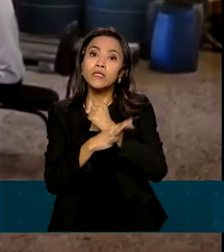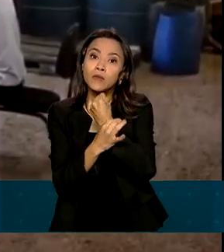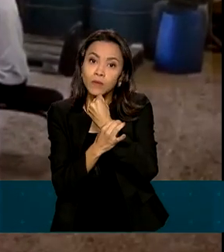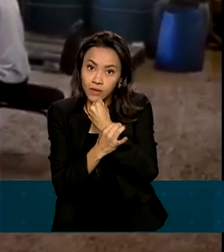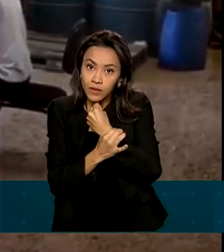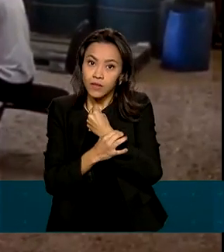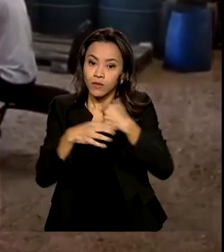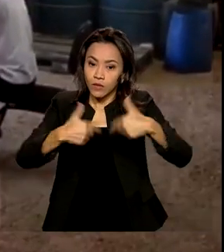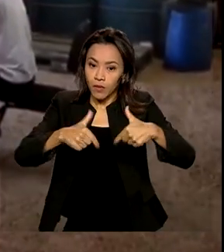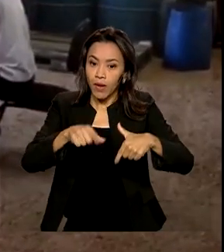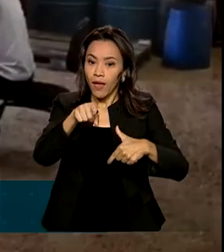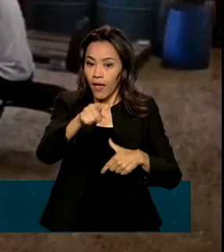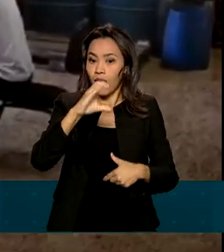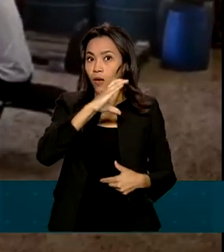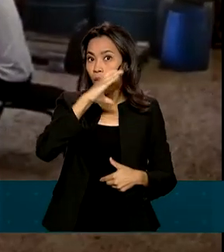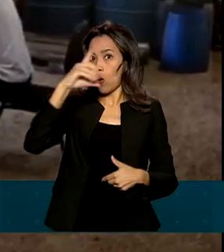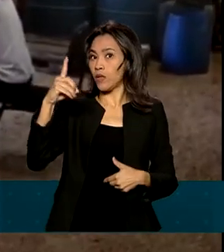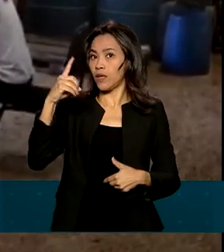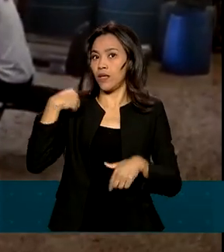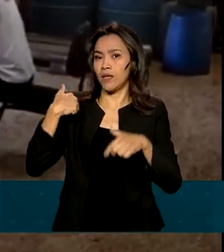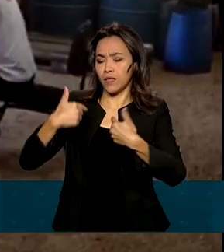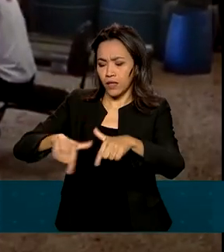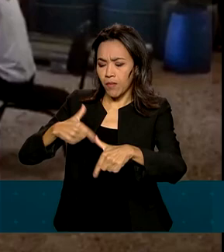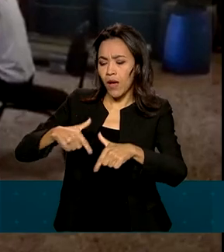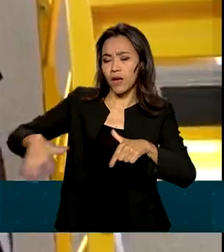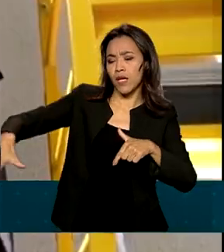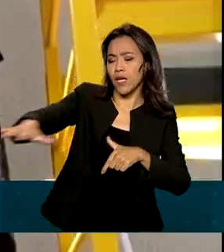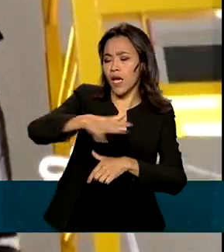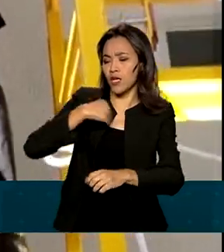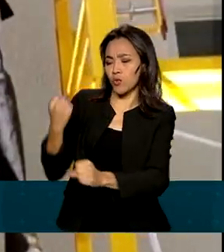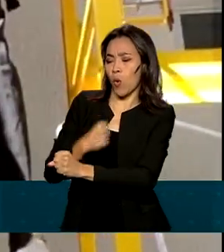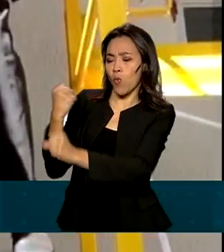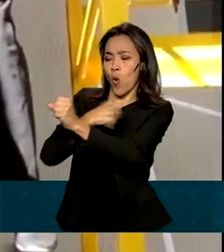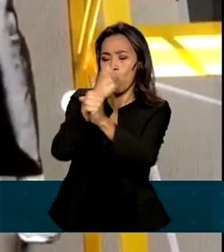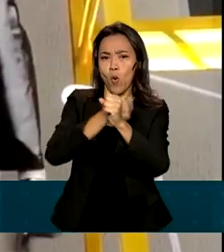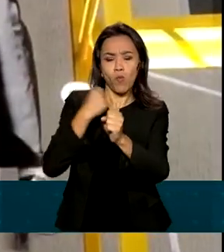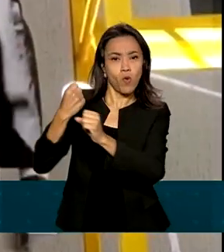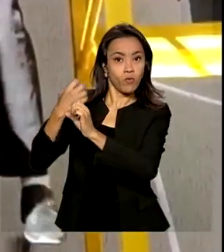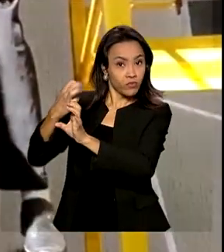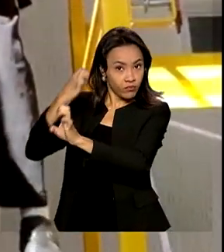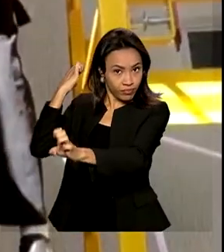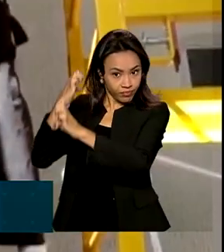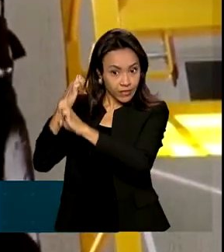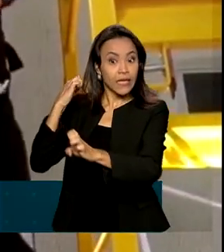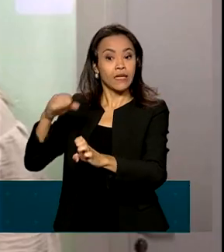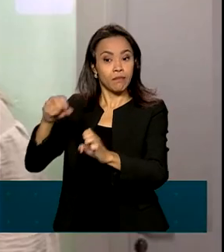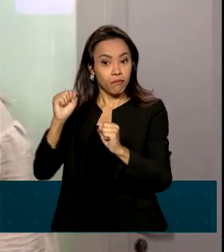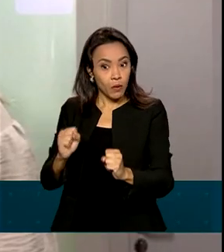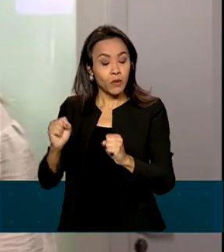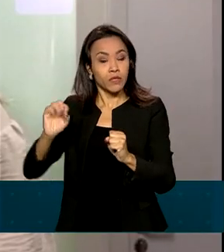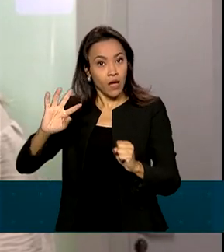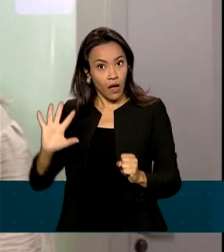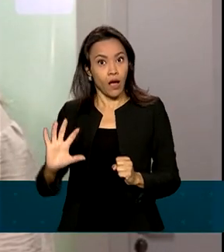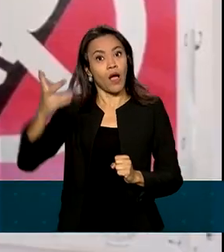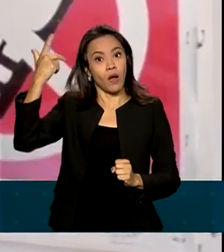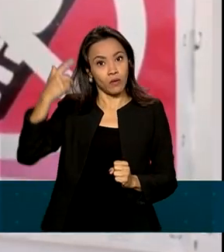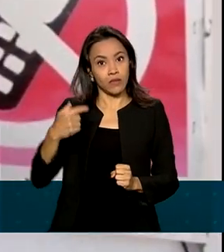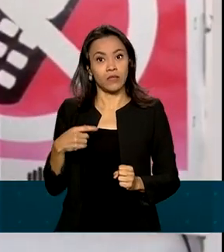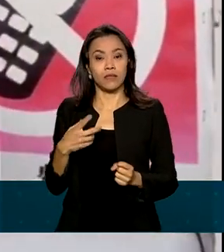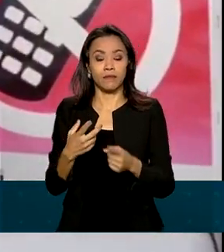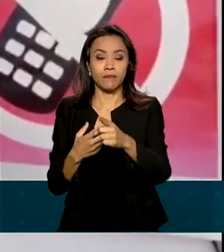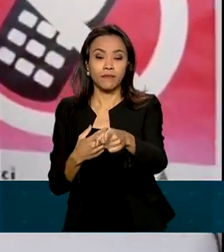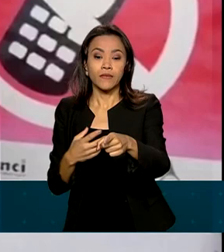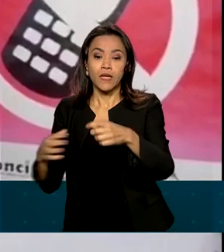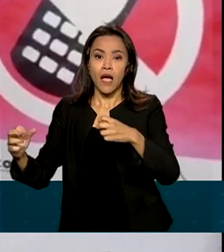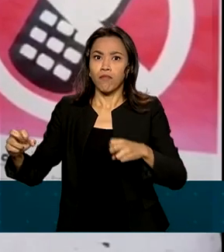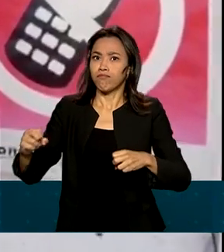Ela coordena o treinamento de empregados em canteiros de obra, lugares com grande risco de acidentes. Juliana quer ajudar a